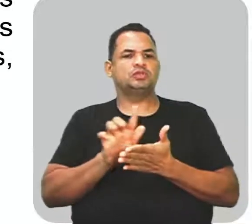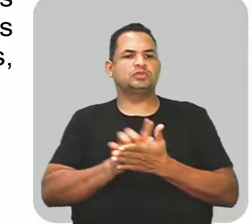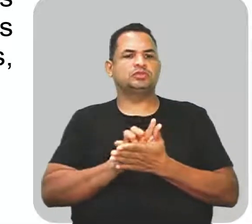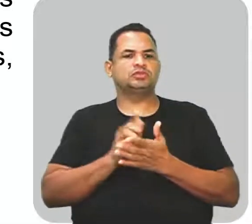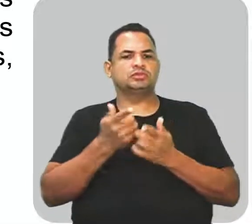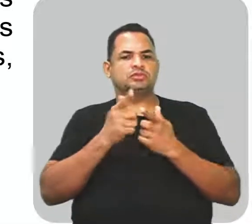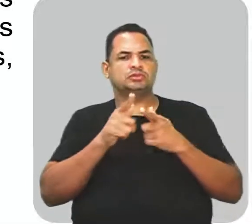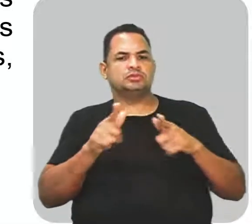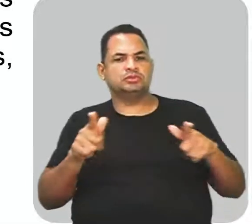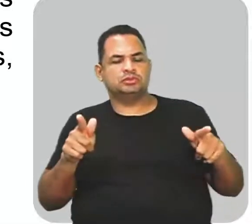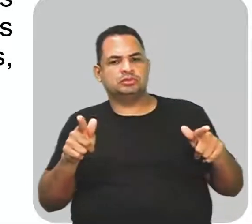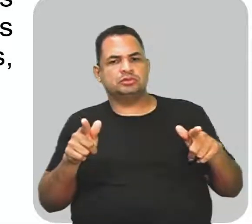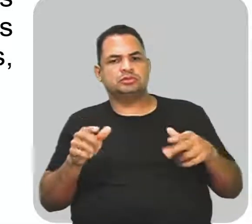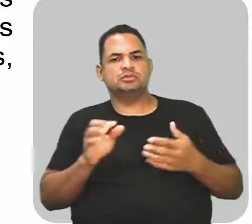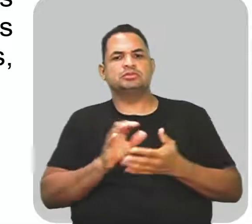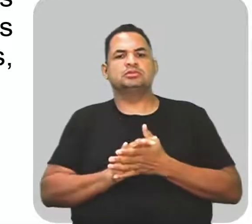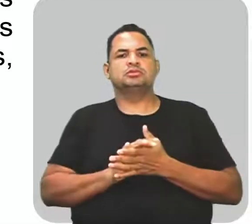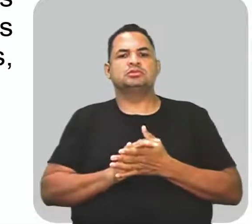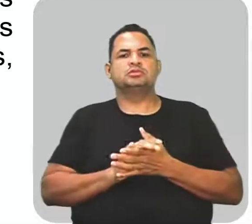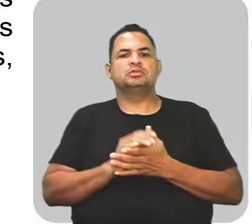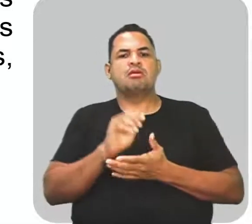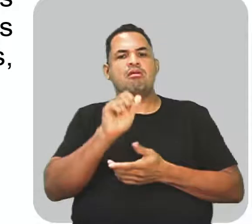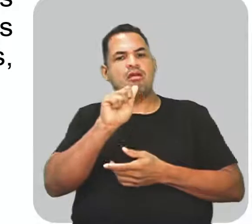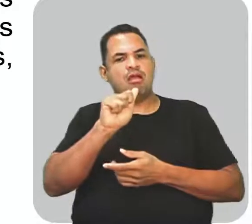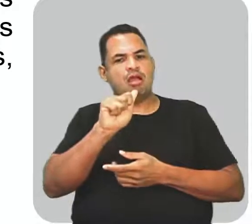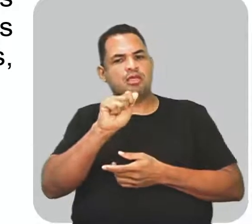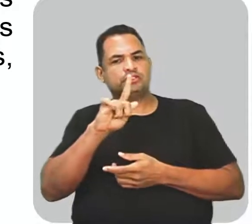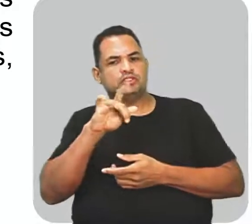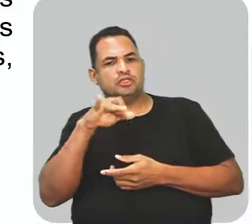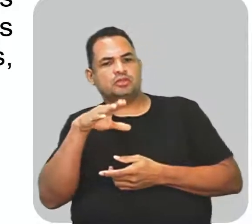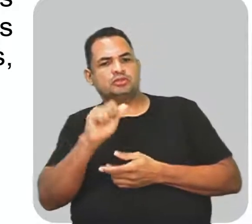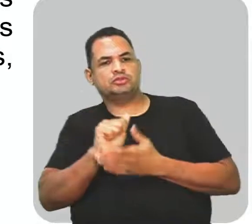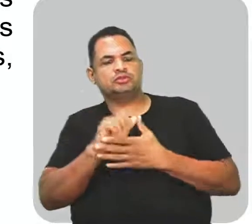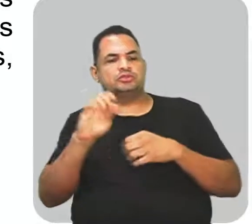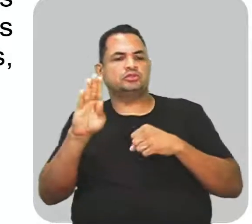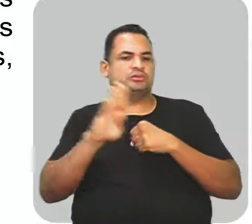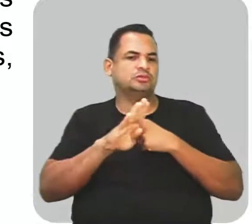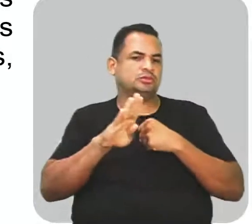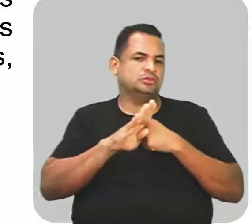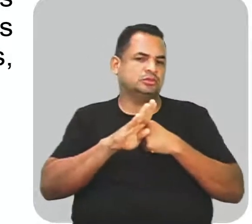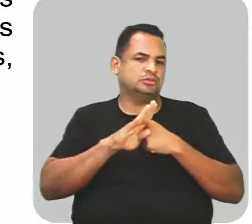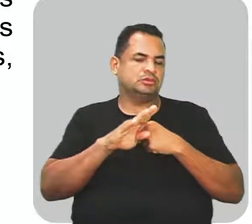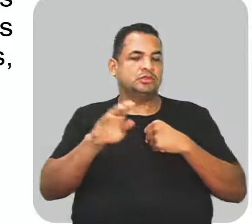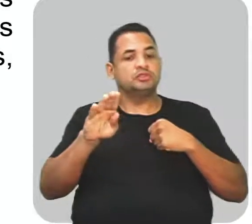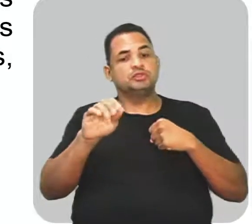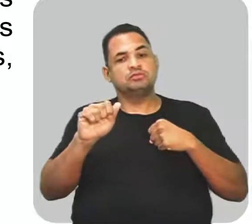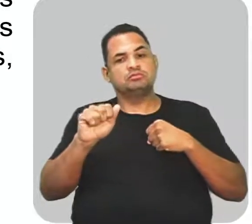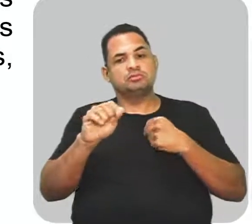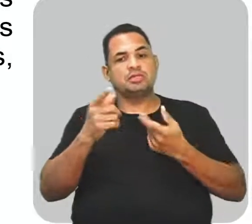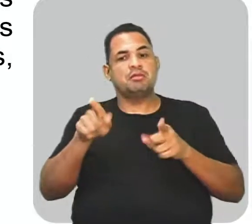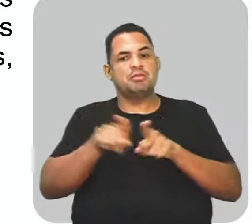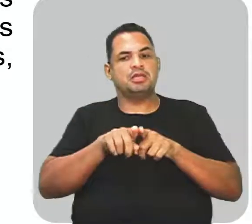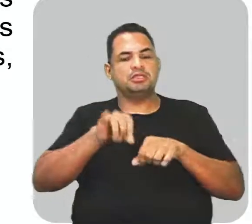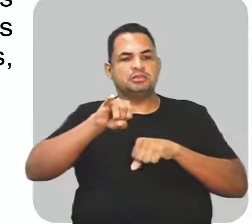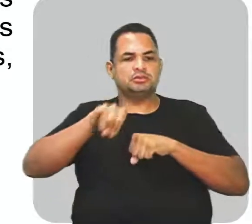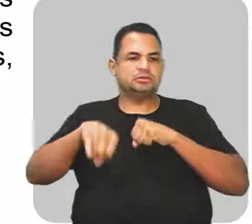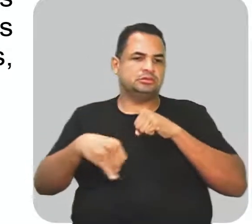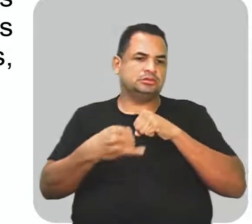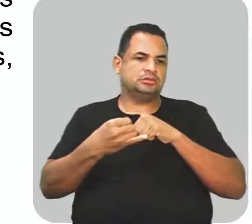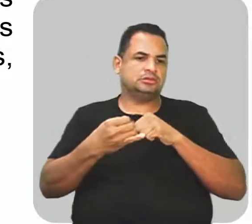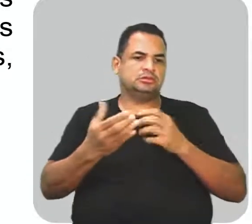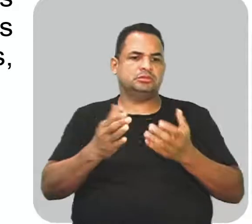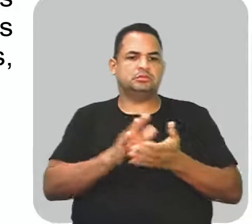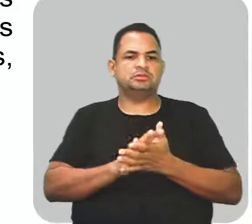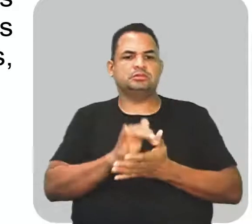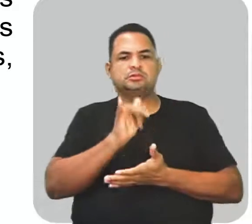Nós vamos ver aí de artigos e substantivos. De substantivos e adjetivos. Então